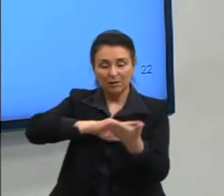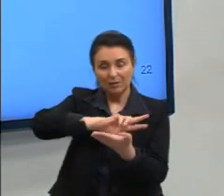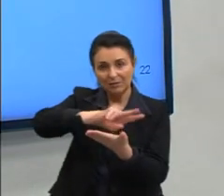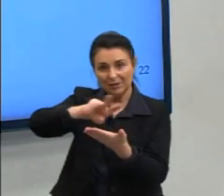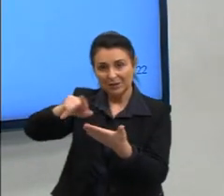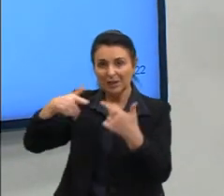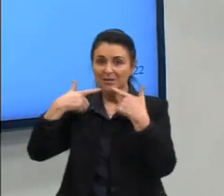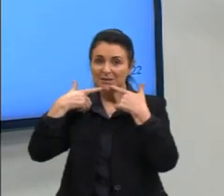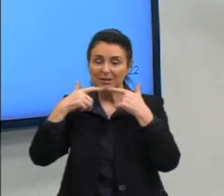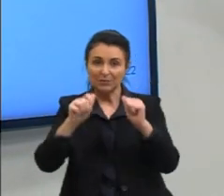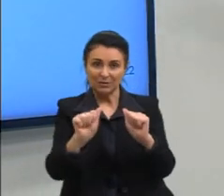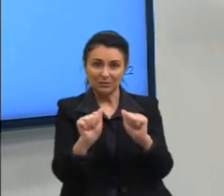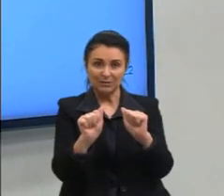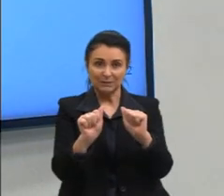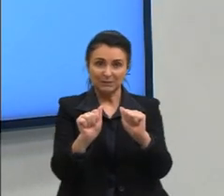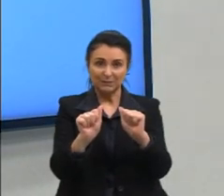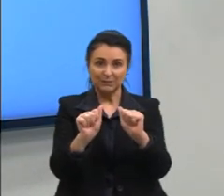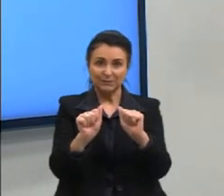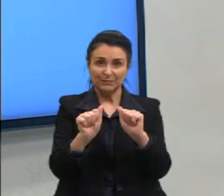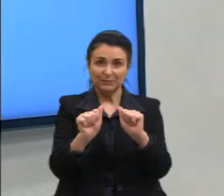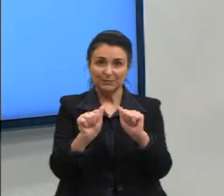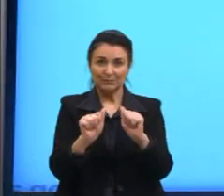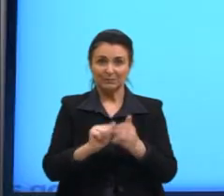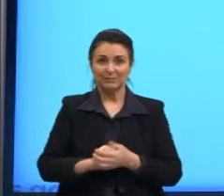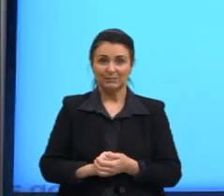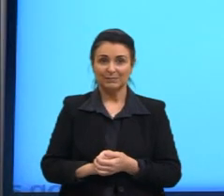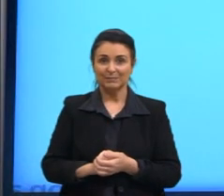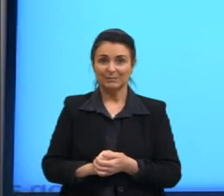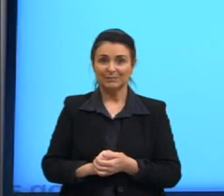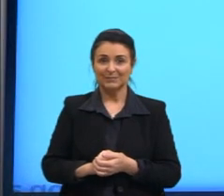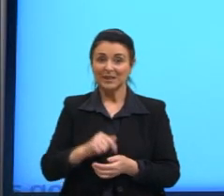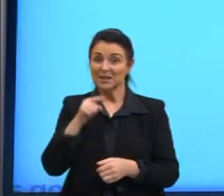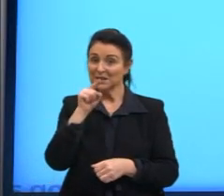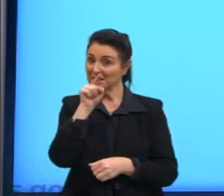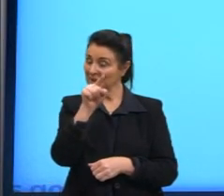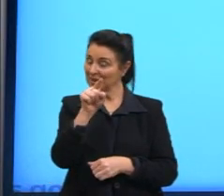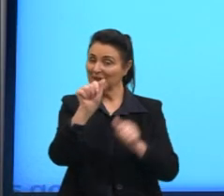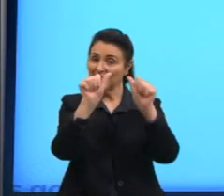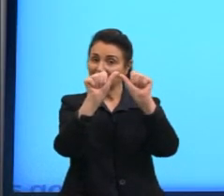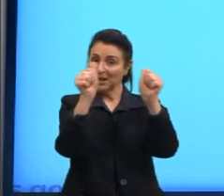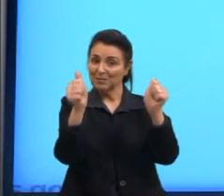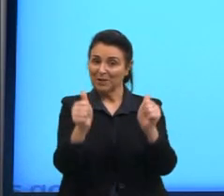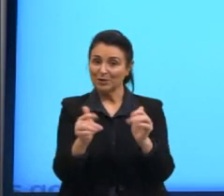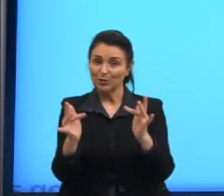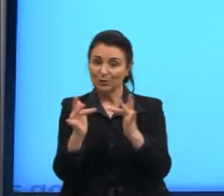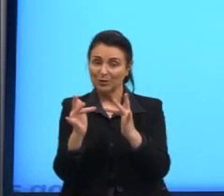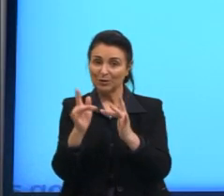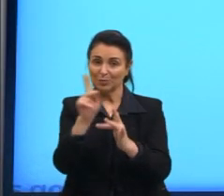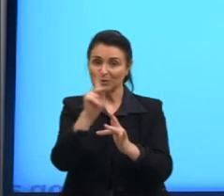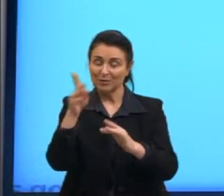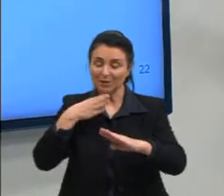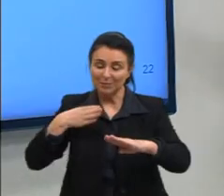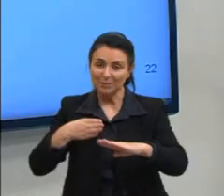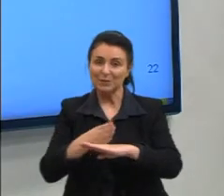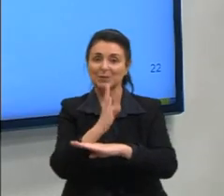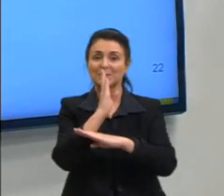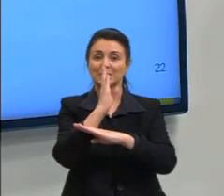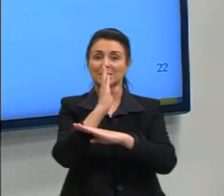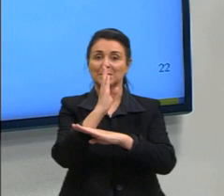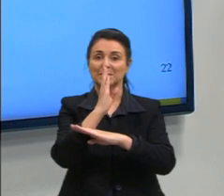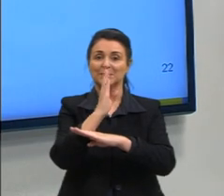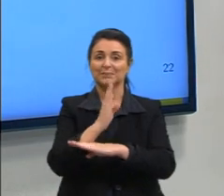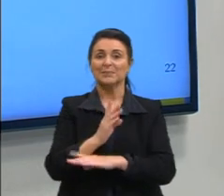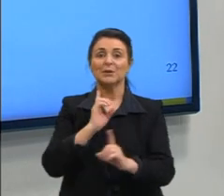linguística e aqui então está os meus contatos e partiu passar